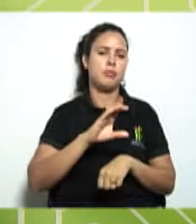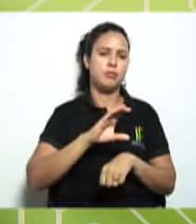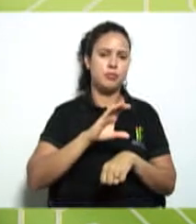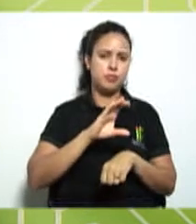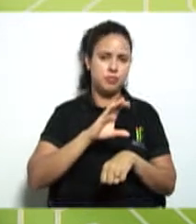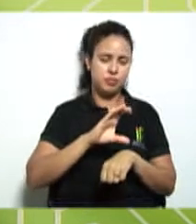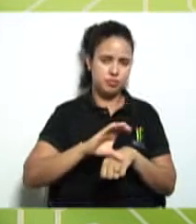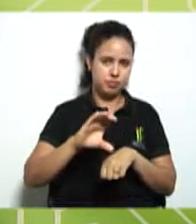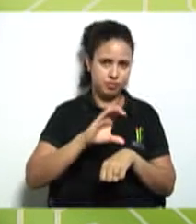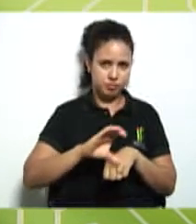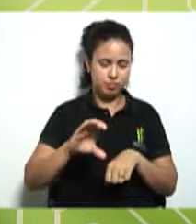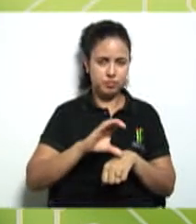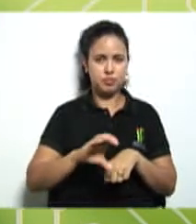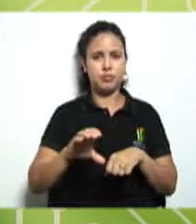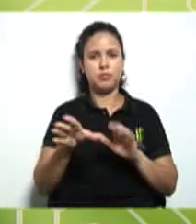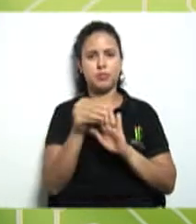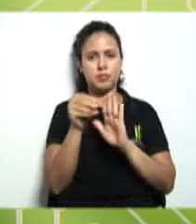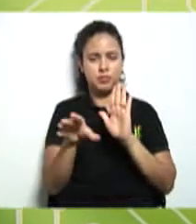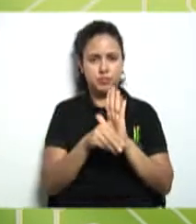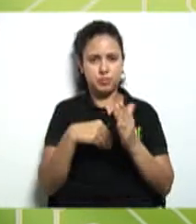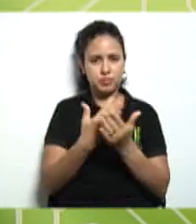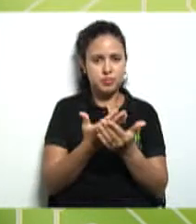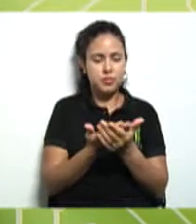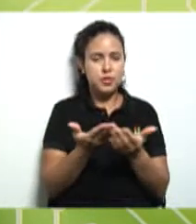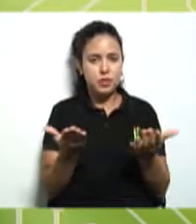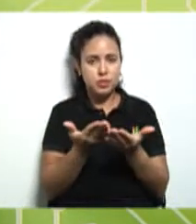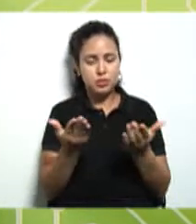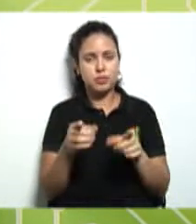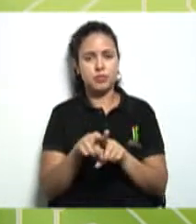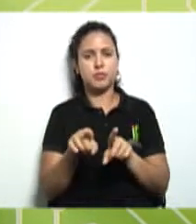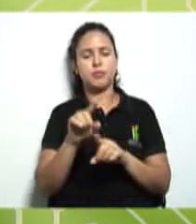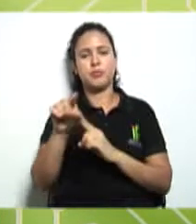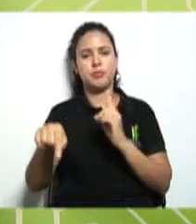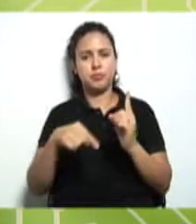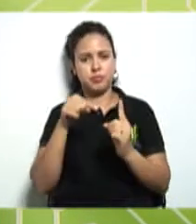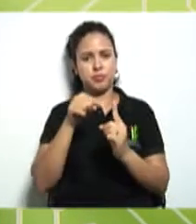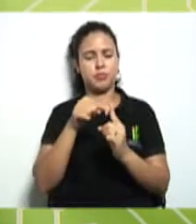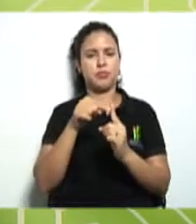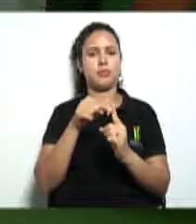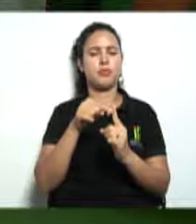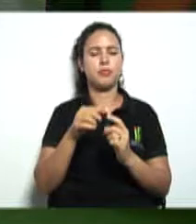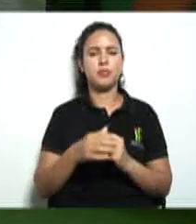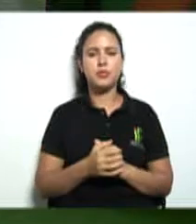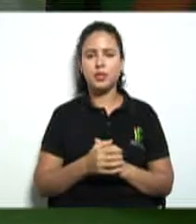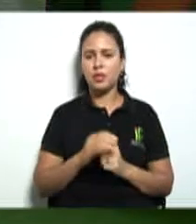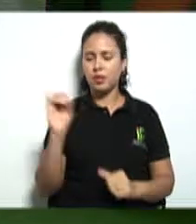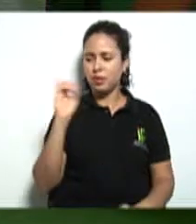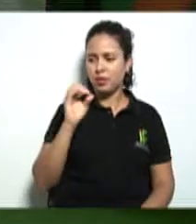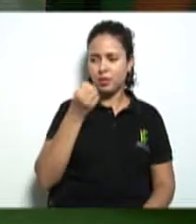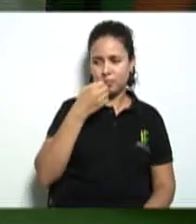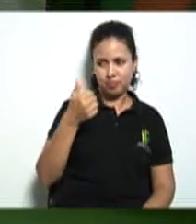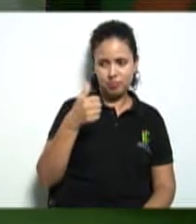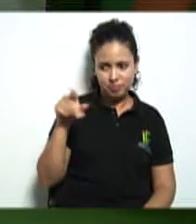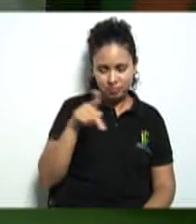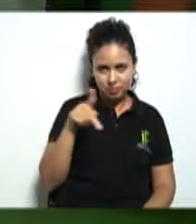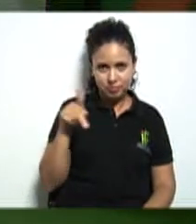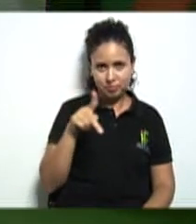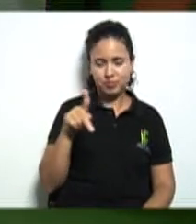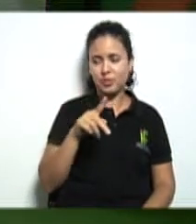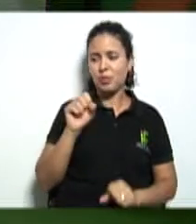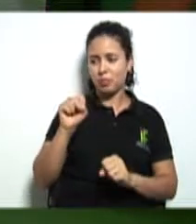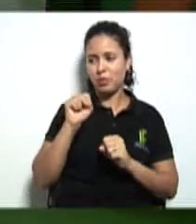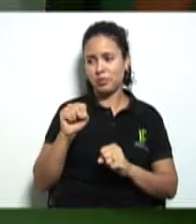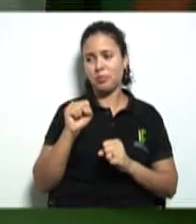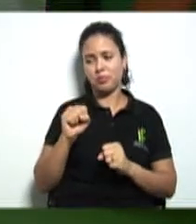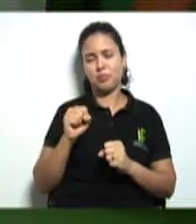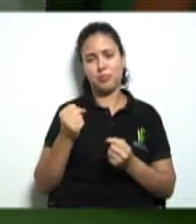estudando hoje e também sobre os objetivos da nossa disciplina. Olá, professora Maria Alva, tudo bem? Dá um alô aí para os